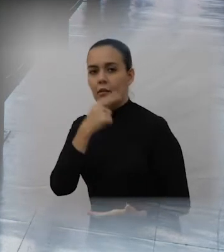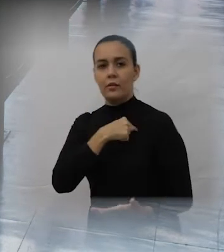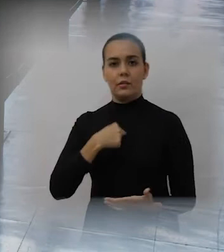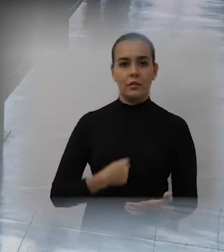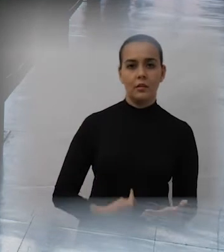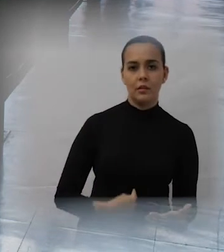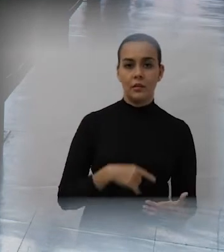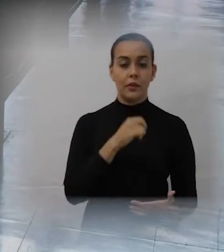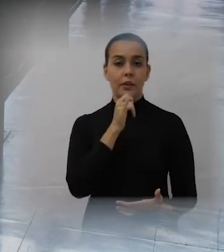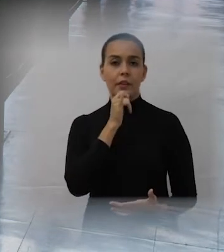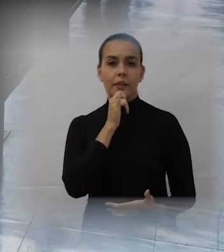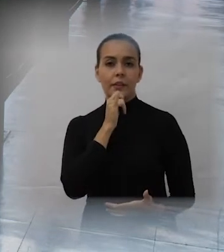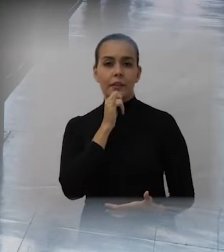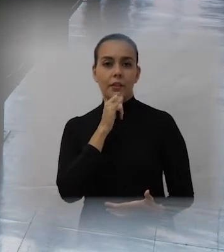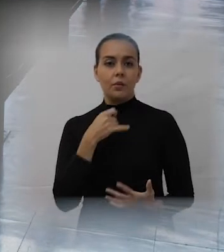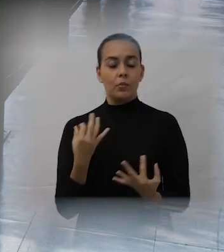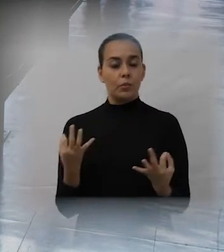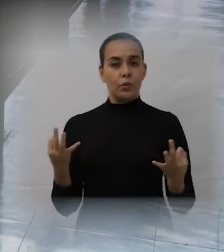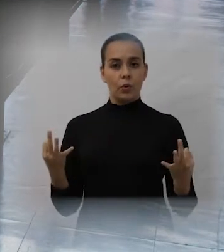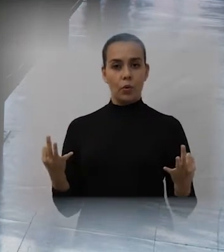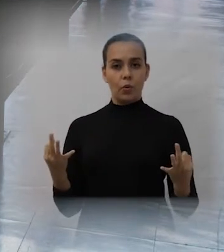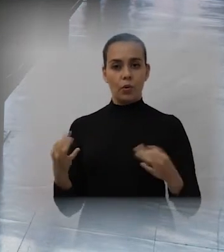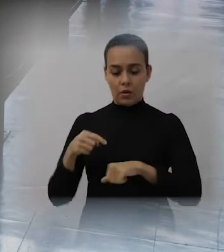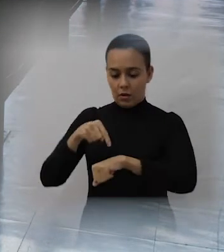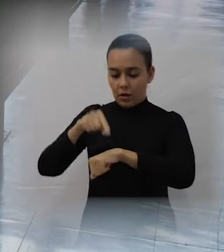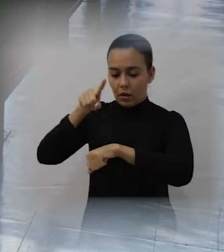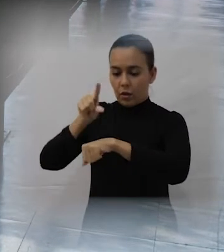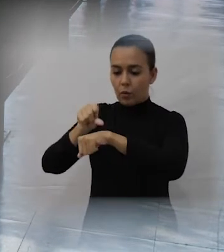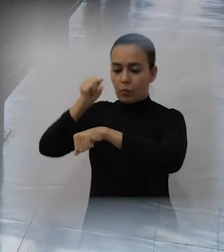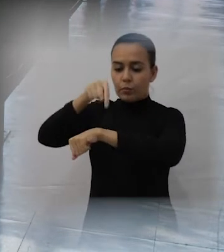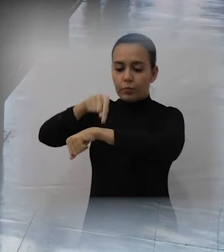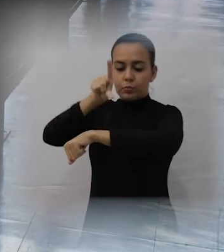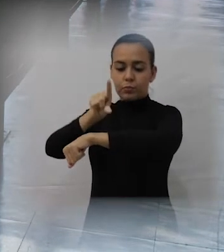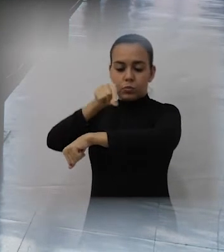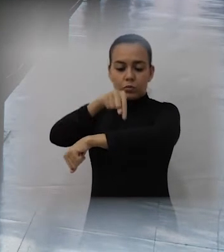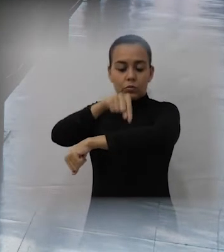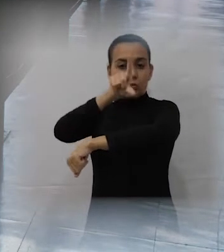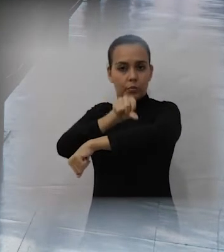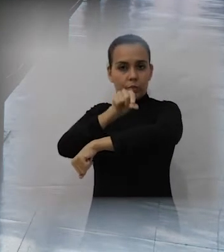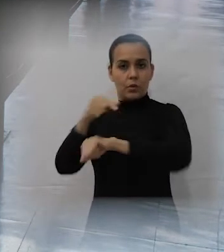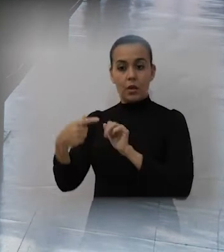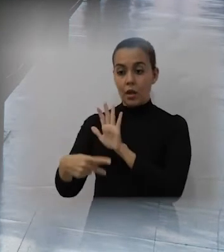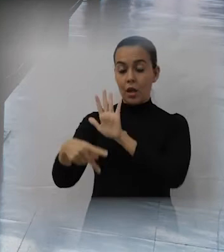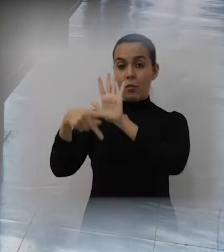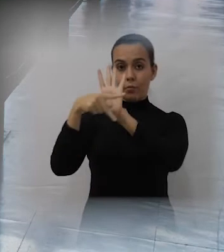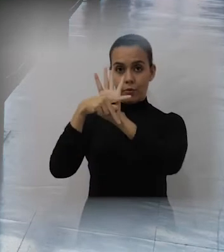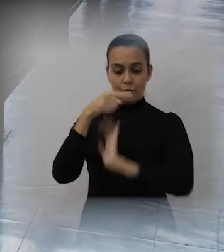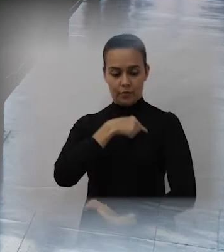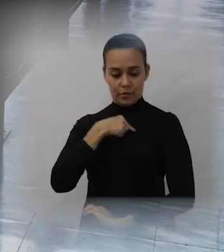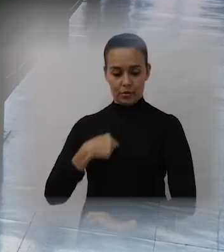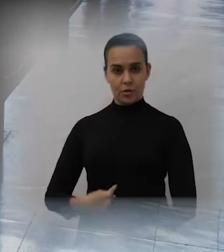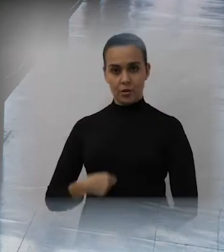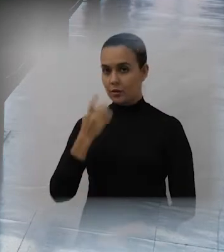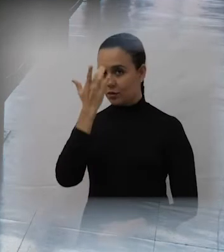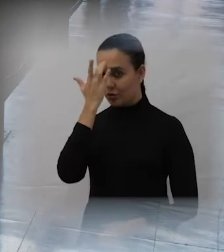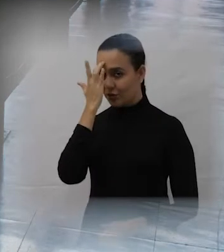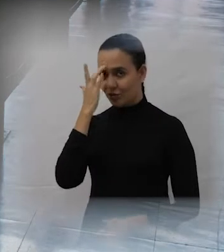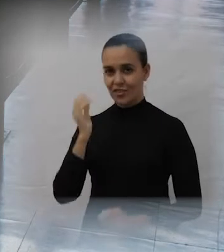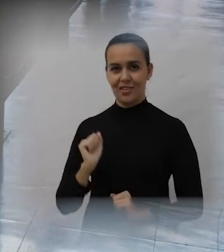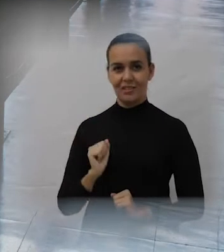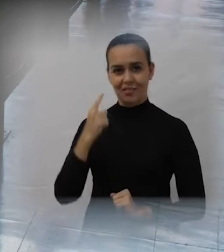chinesas e indianas, mas nem tudo se resume a um misticismo, ou algo esotérico.